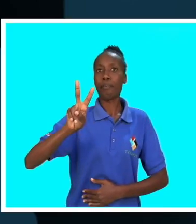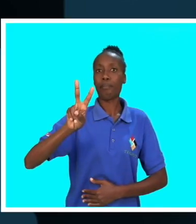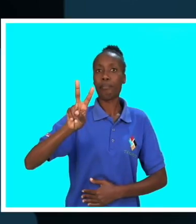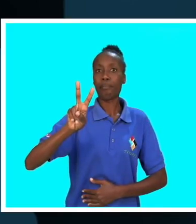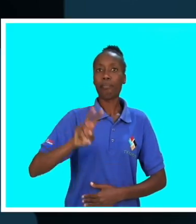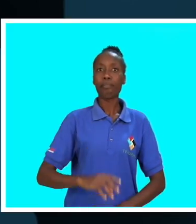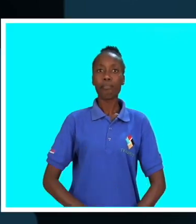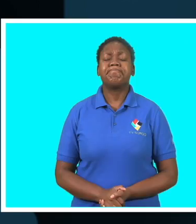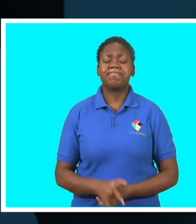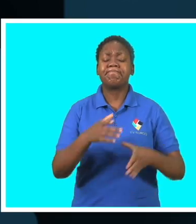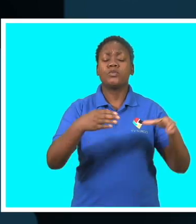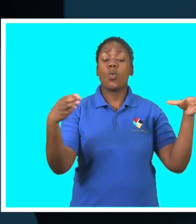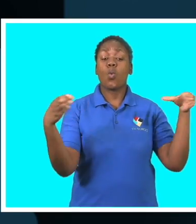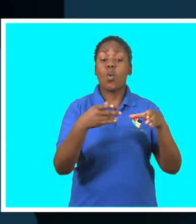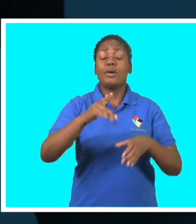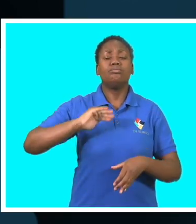HIV.